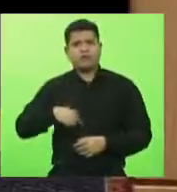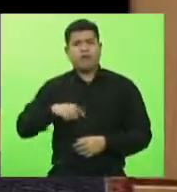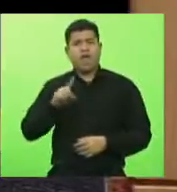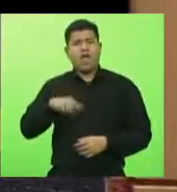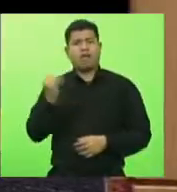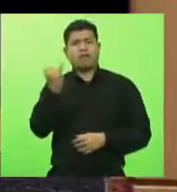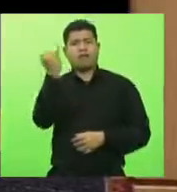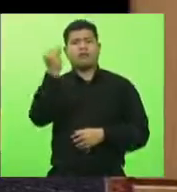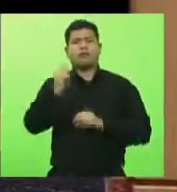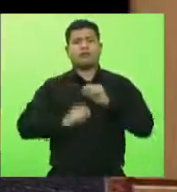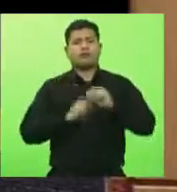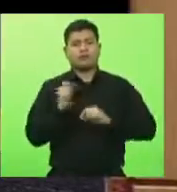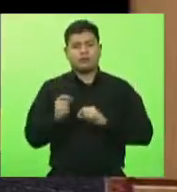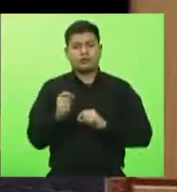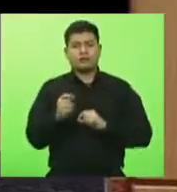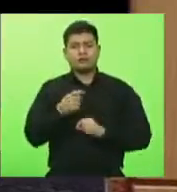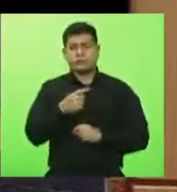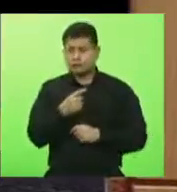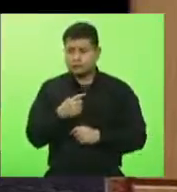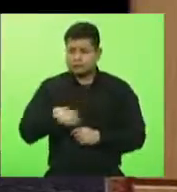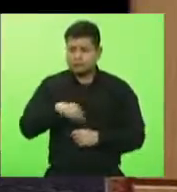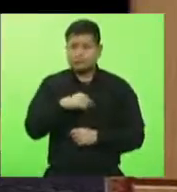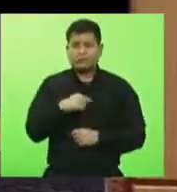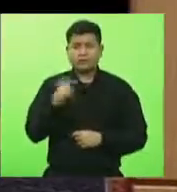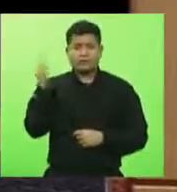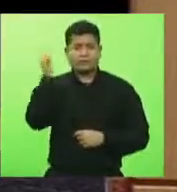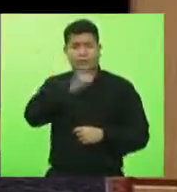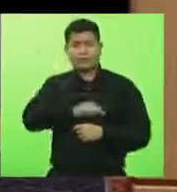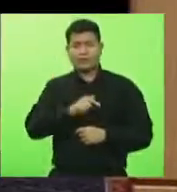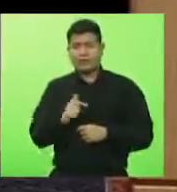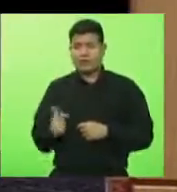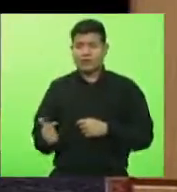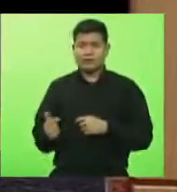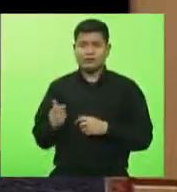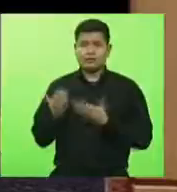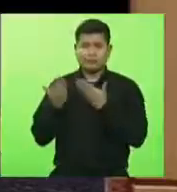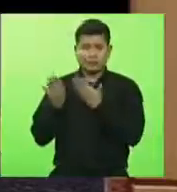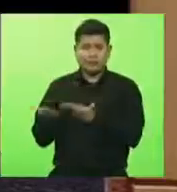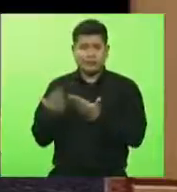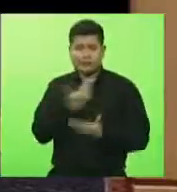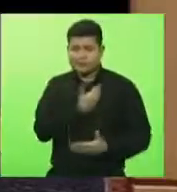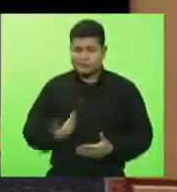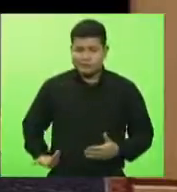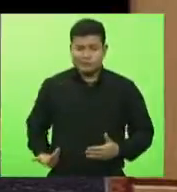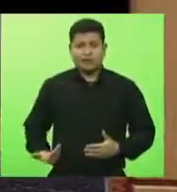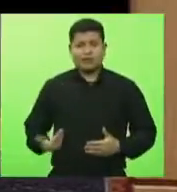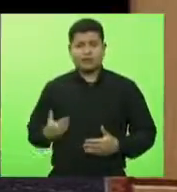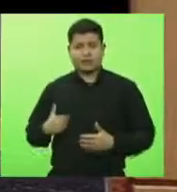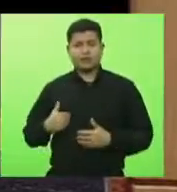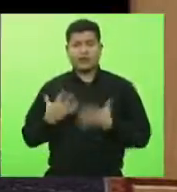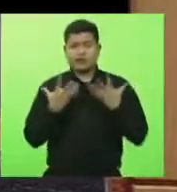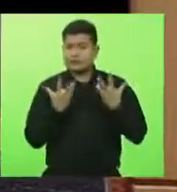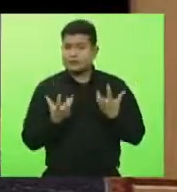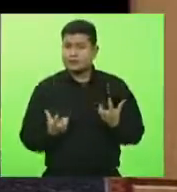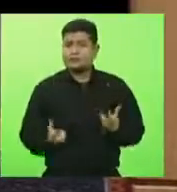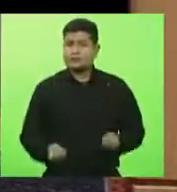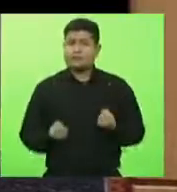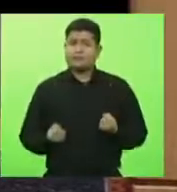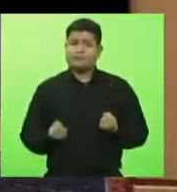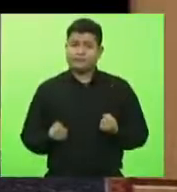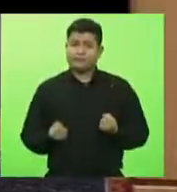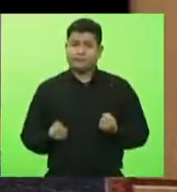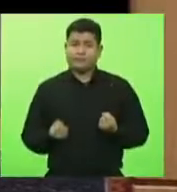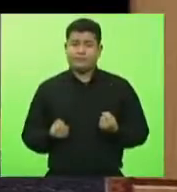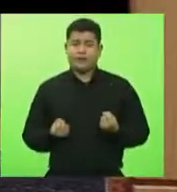que consigamos convencer o governo da importância do projeto de valorização